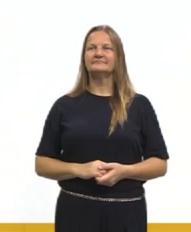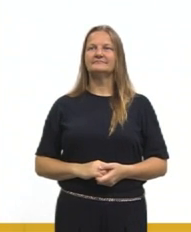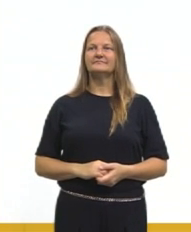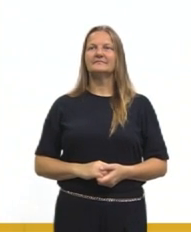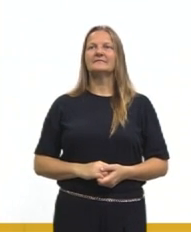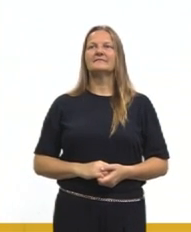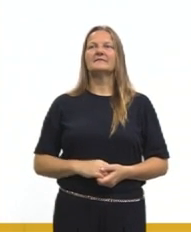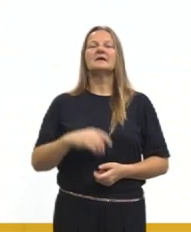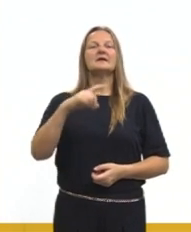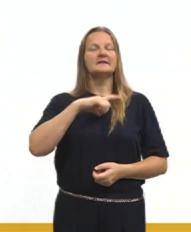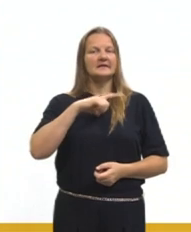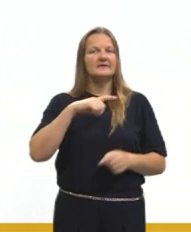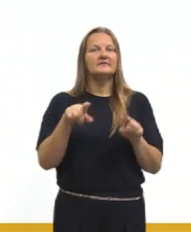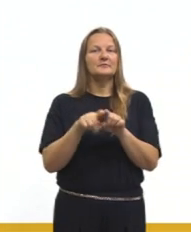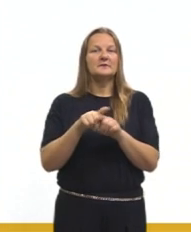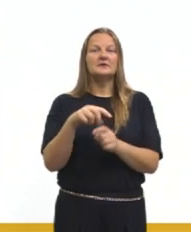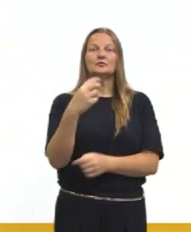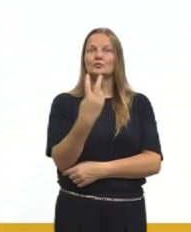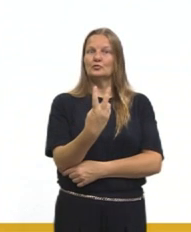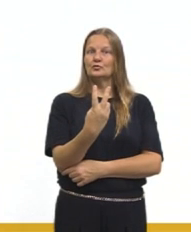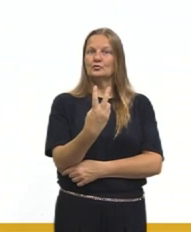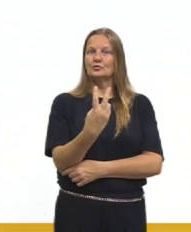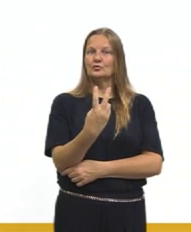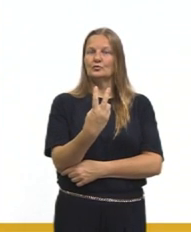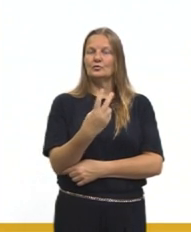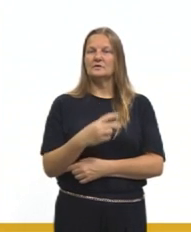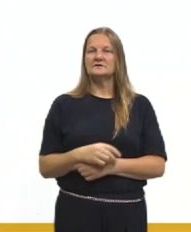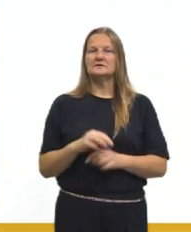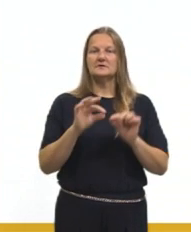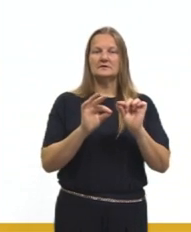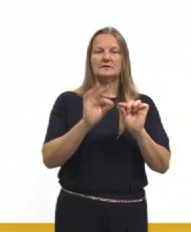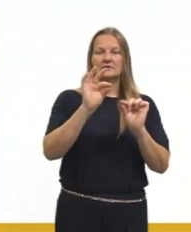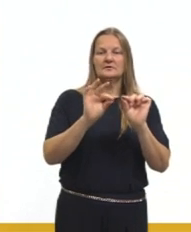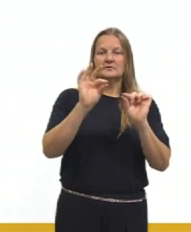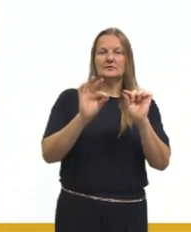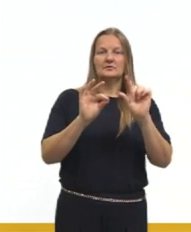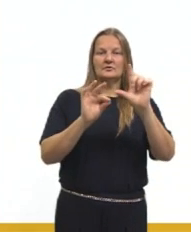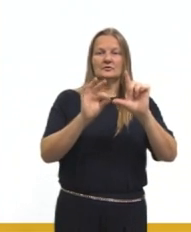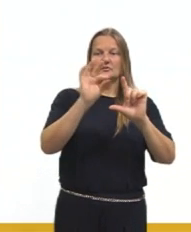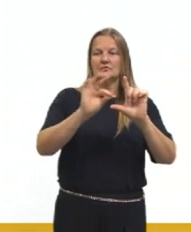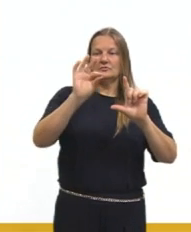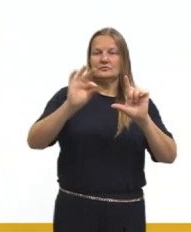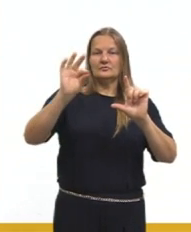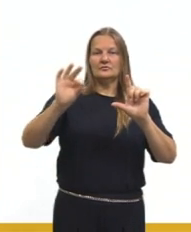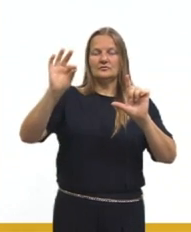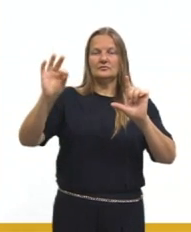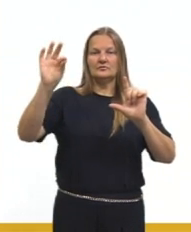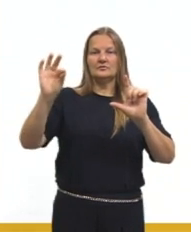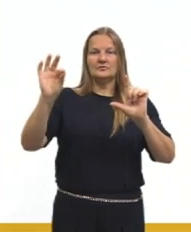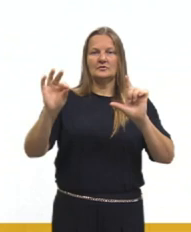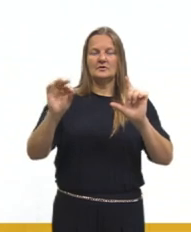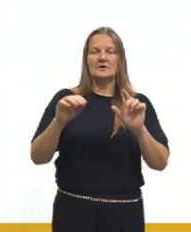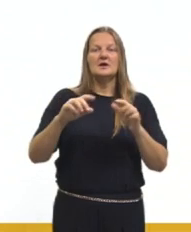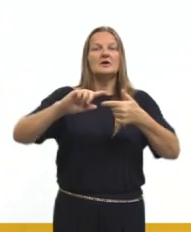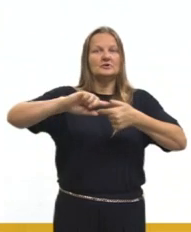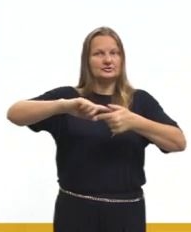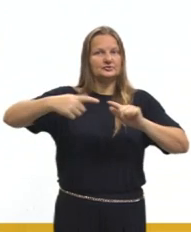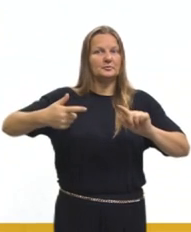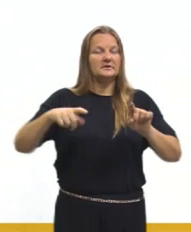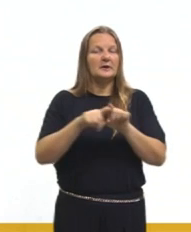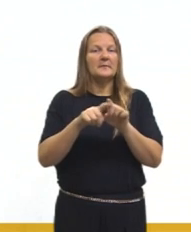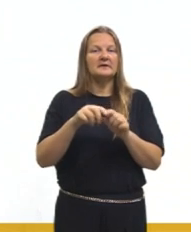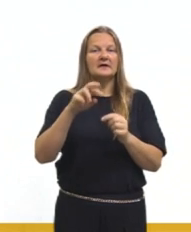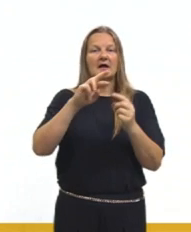Tivemos também, gente, duas questões de escala. Então, novamente, trazendo a geometria. Mas, fazendo uma relação com